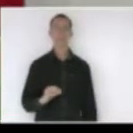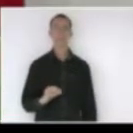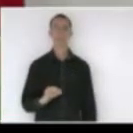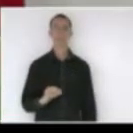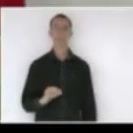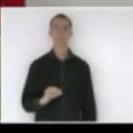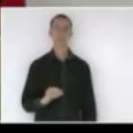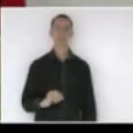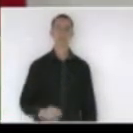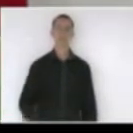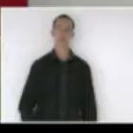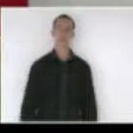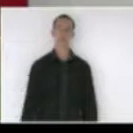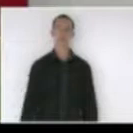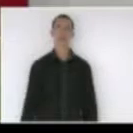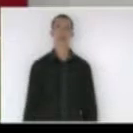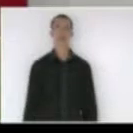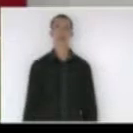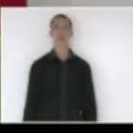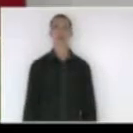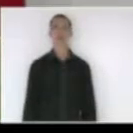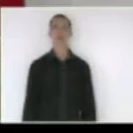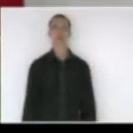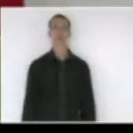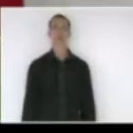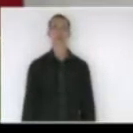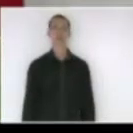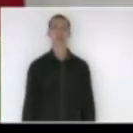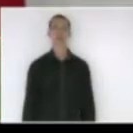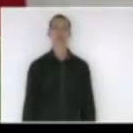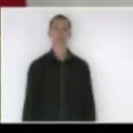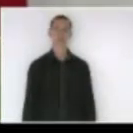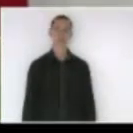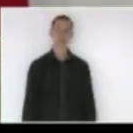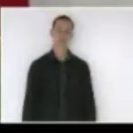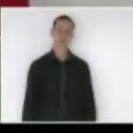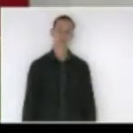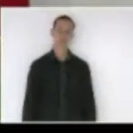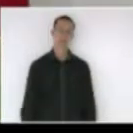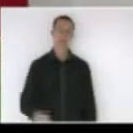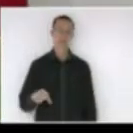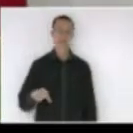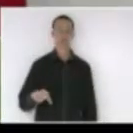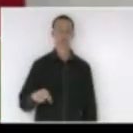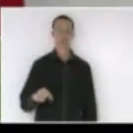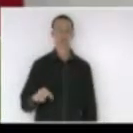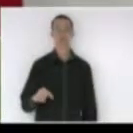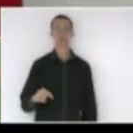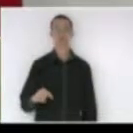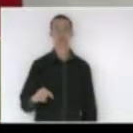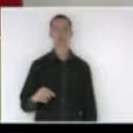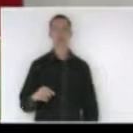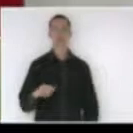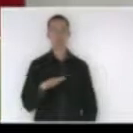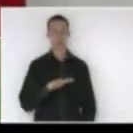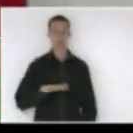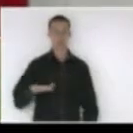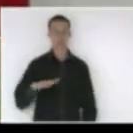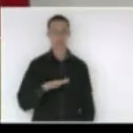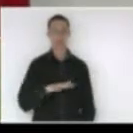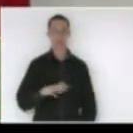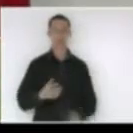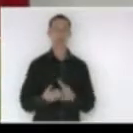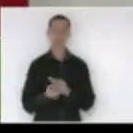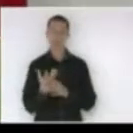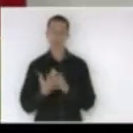desbancou o estado de Goiás no que diz respeito à